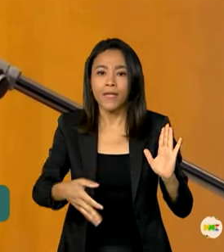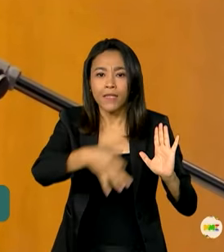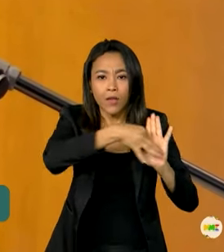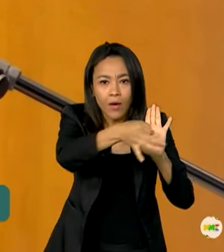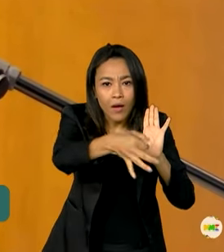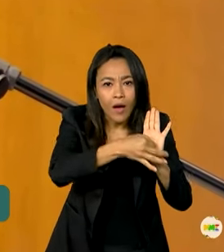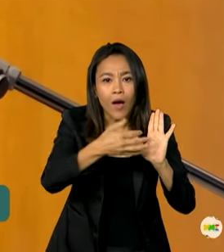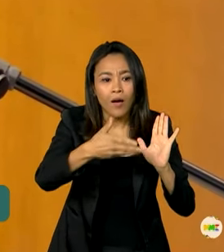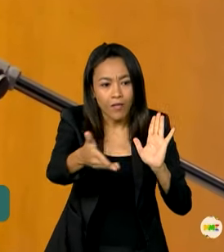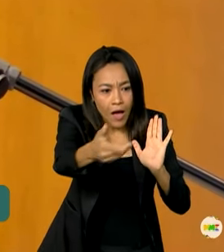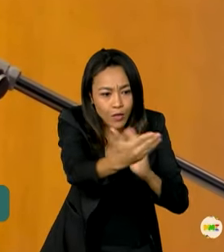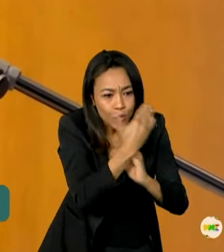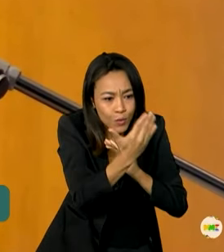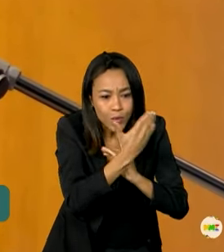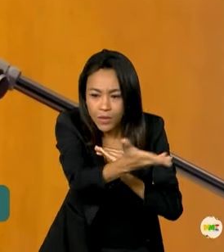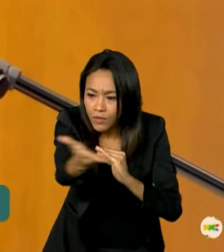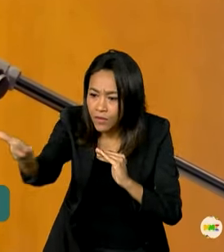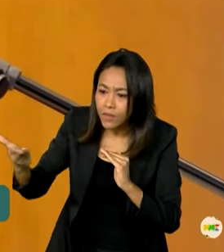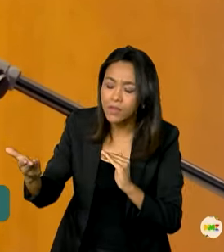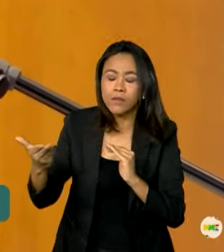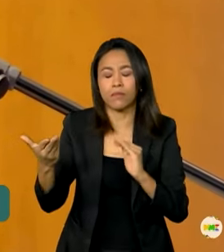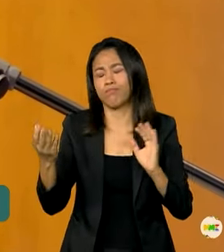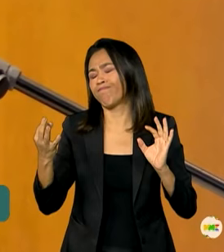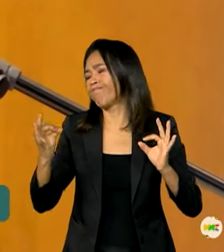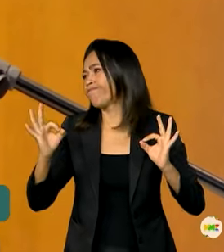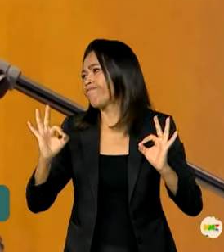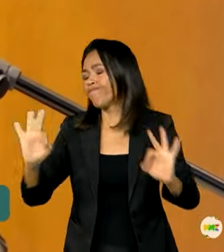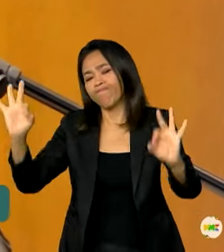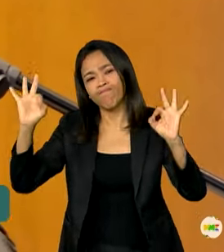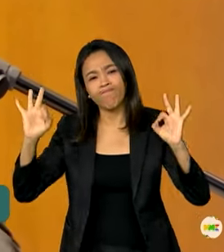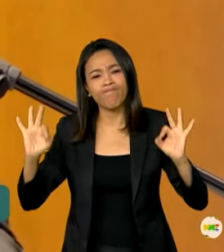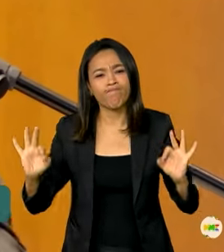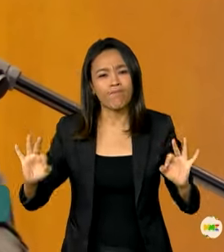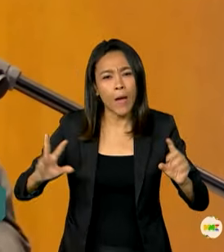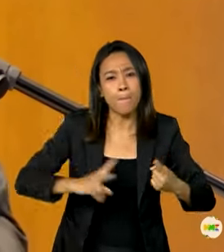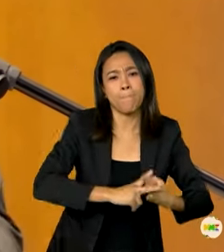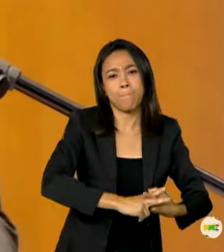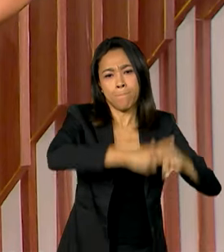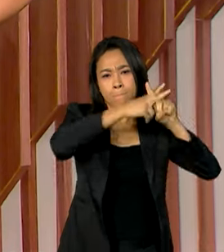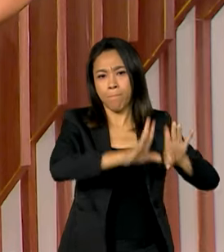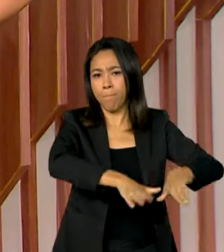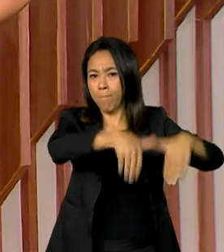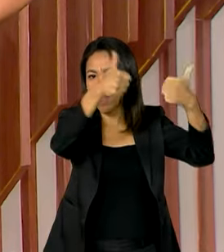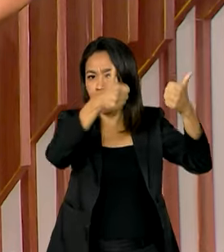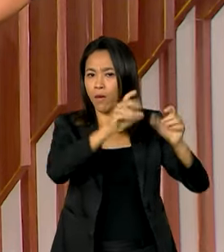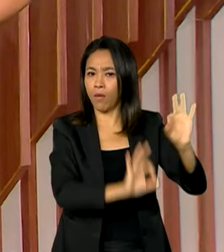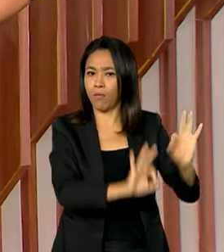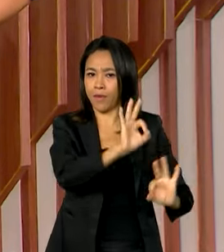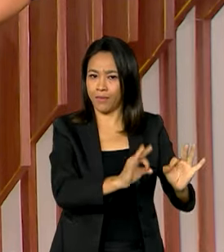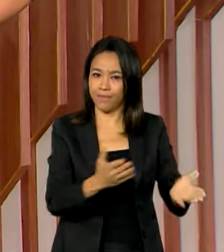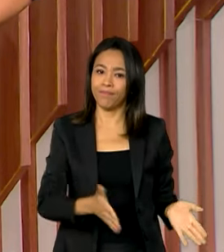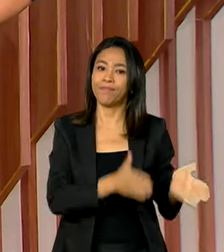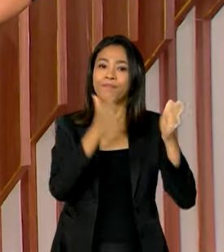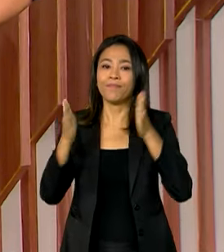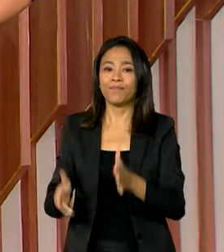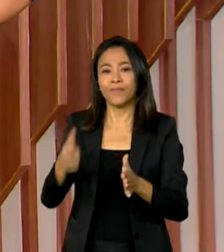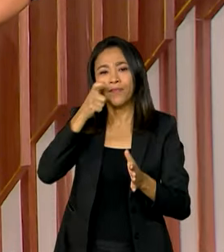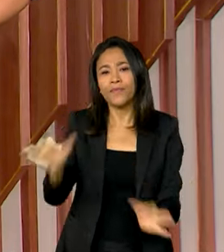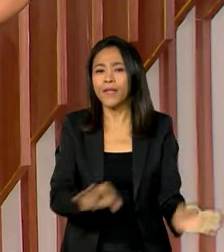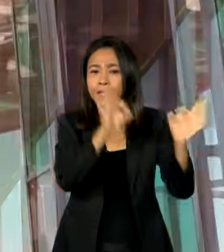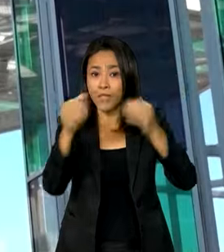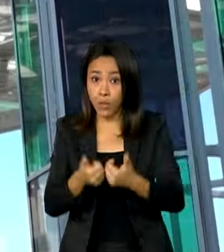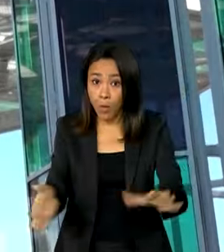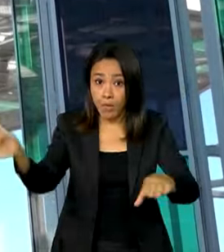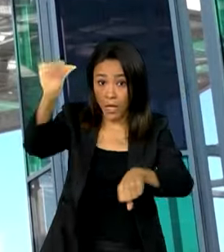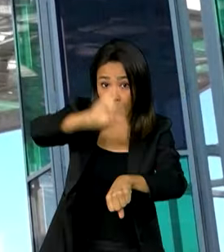pública, com certeza, o aperfeiçoarão mais ainda. Veja a seguir, começa hoje